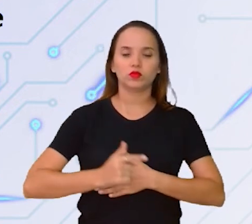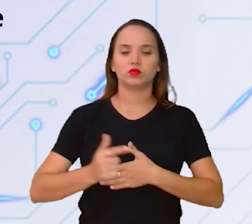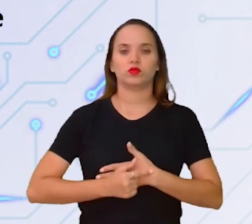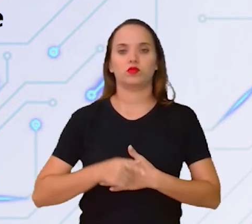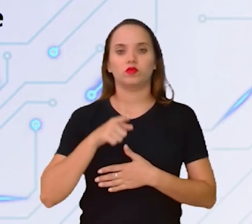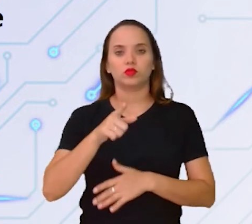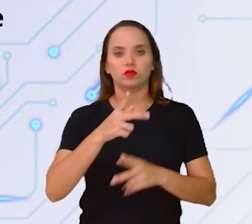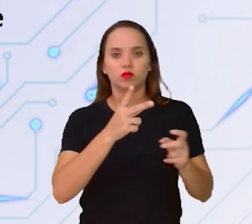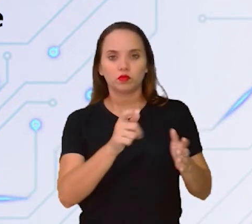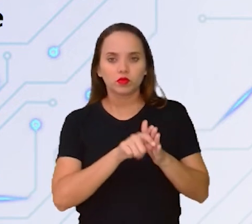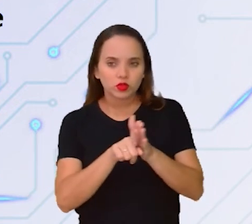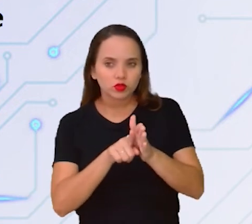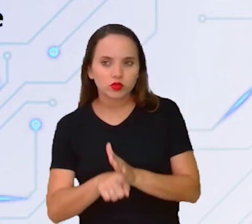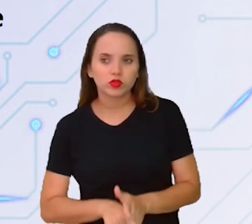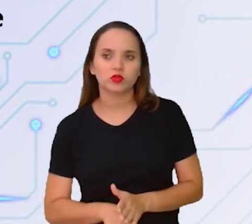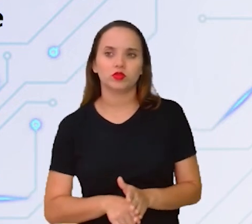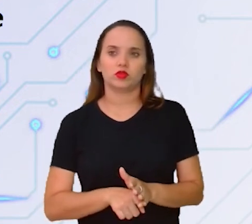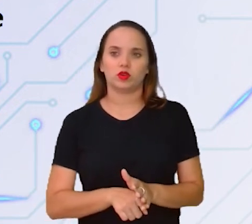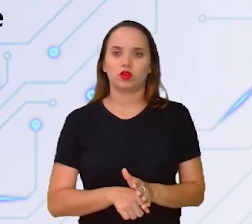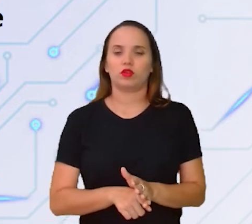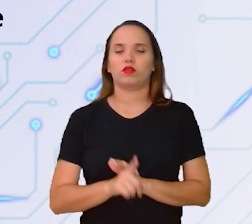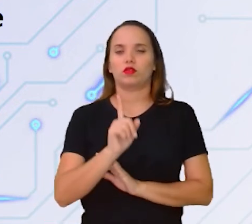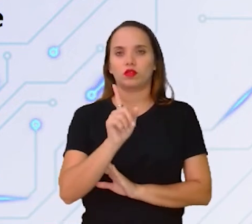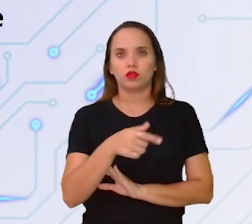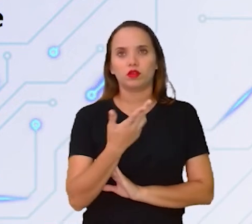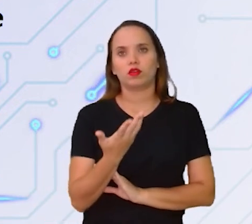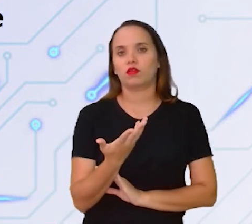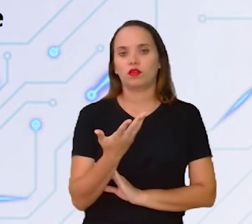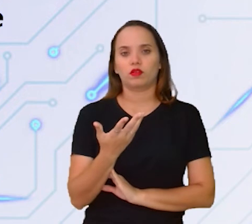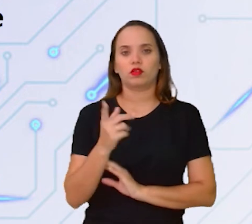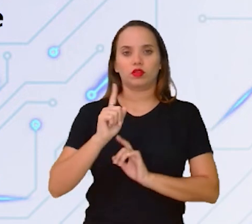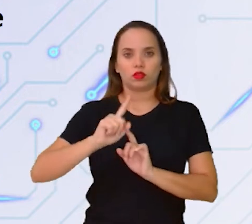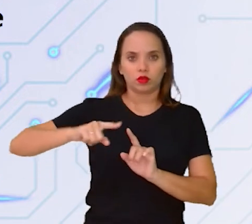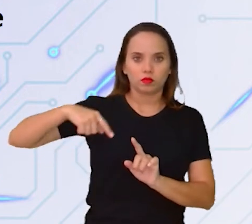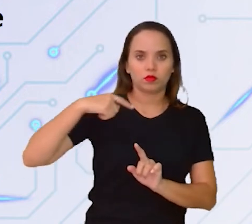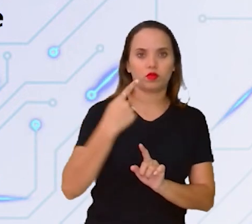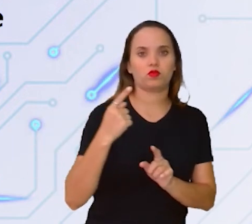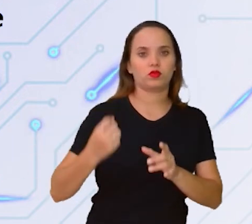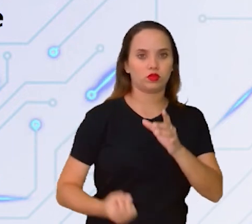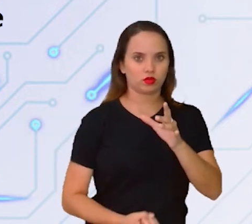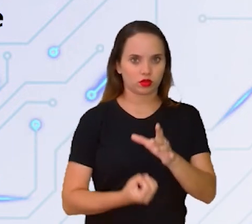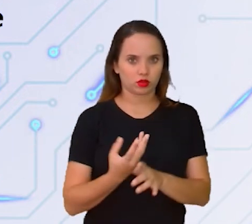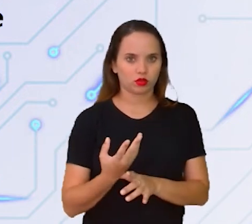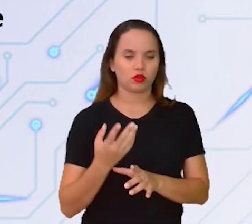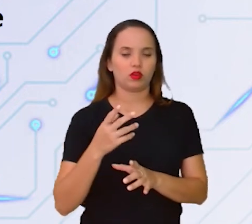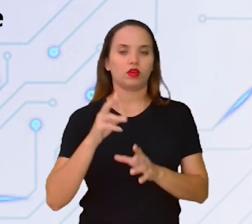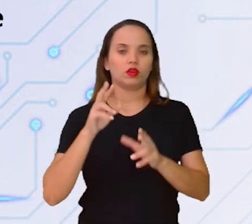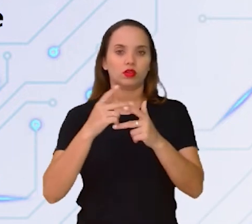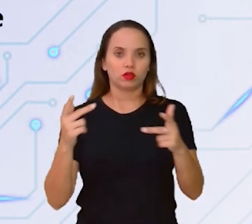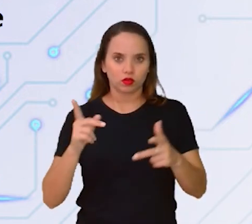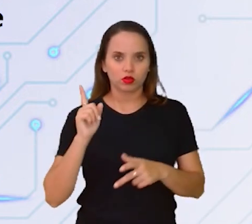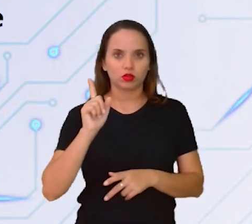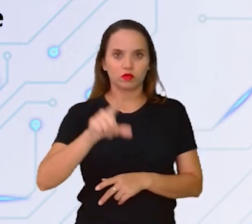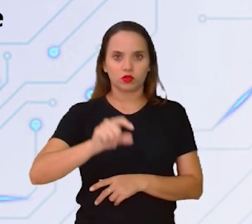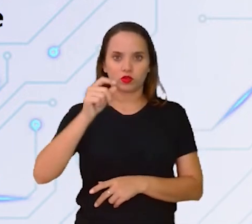vai pesquisar, dá aquela googlada. Exatamente. E depois de produzir esse hardware aí, escolhido por você, você vai gravar um